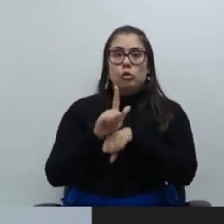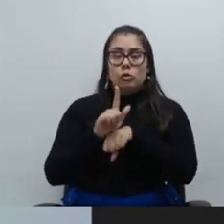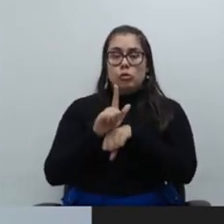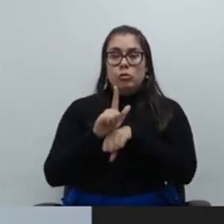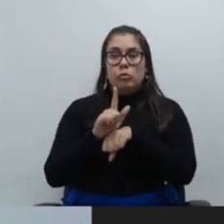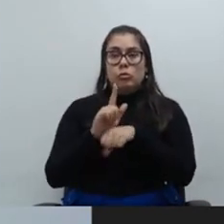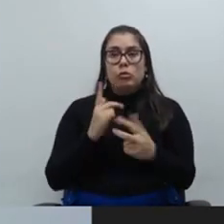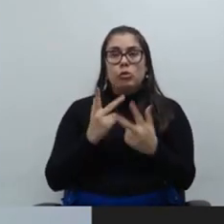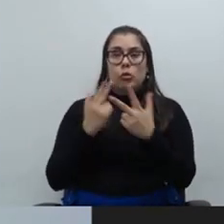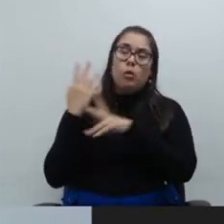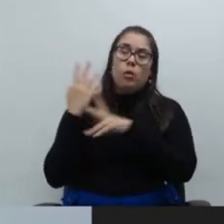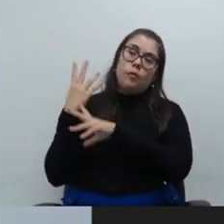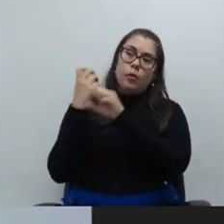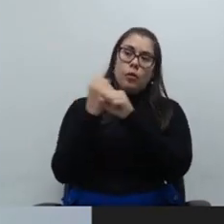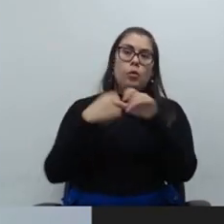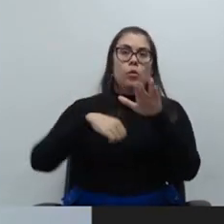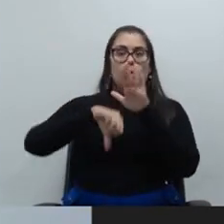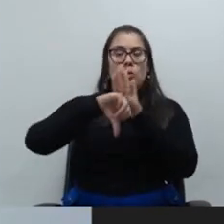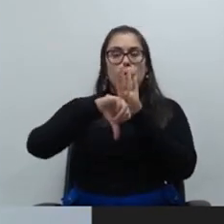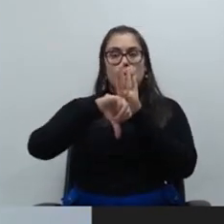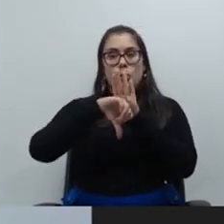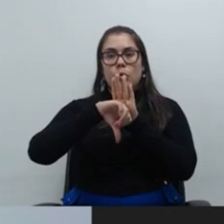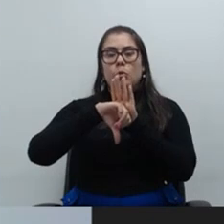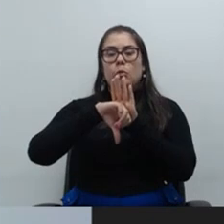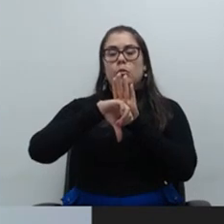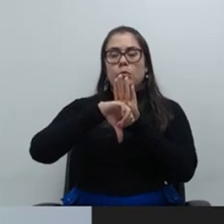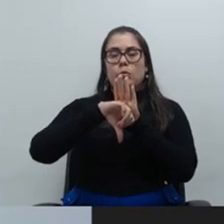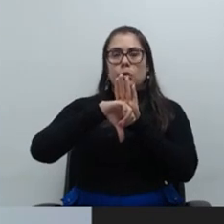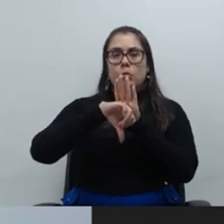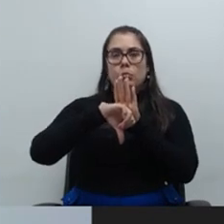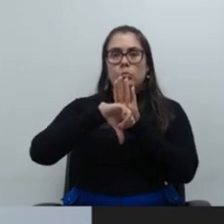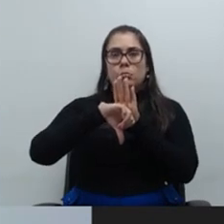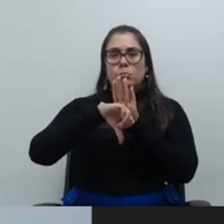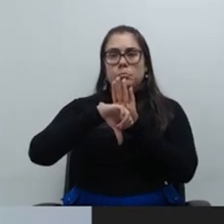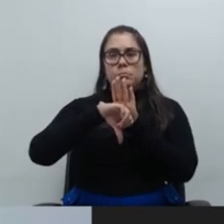fez em relação à revisão criminal foi publicado um ato para a designação